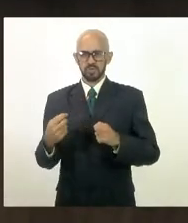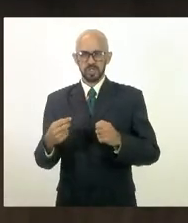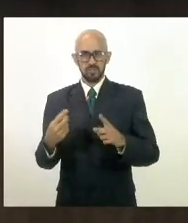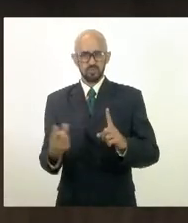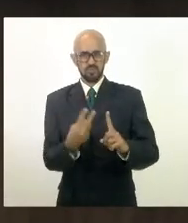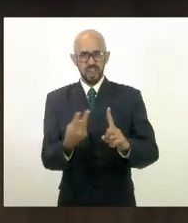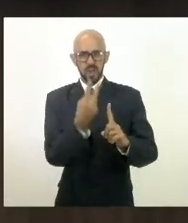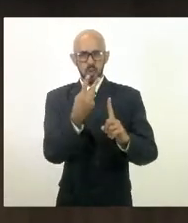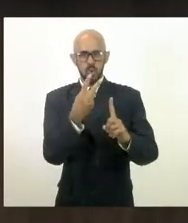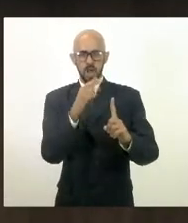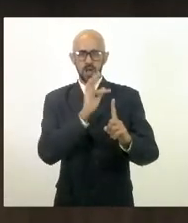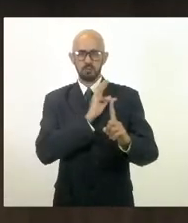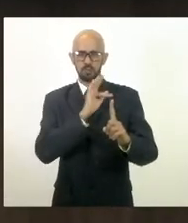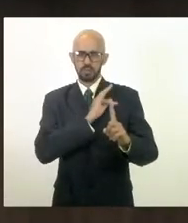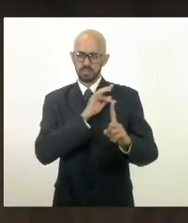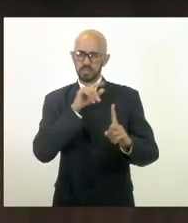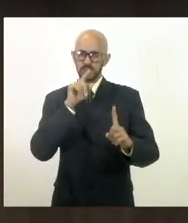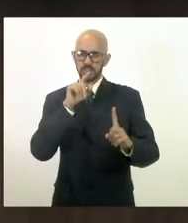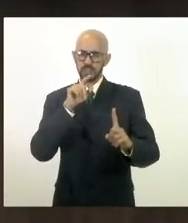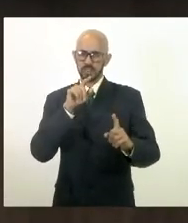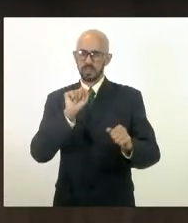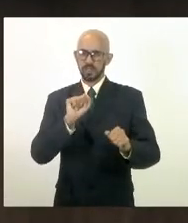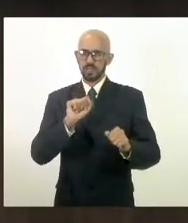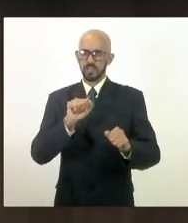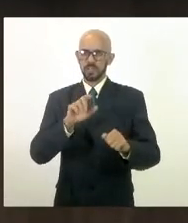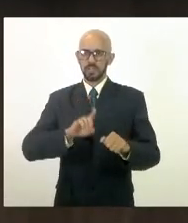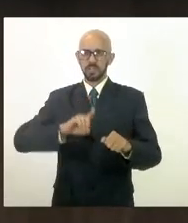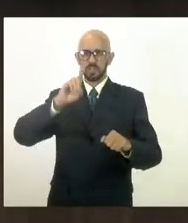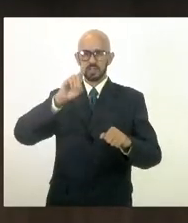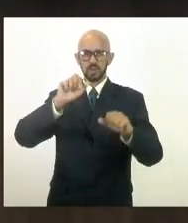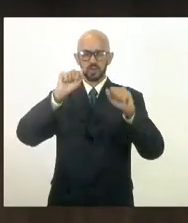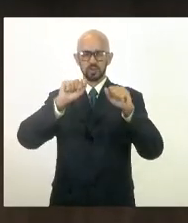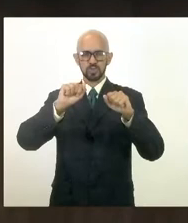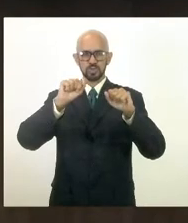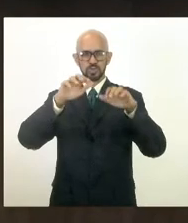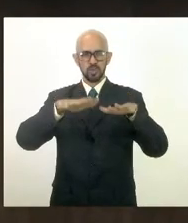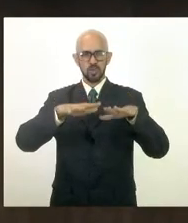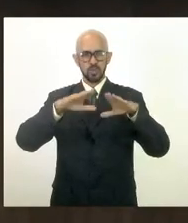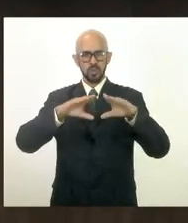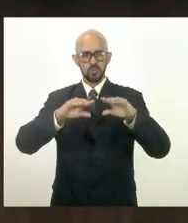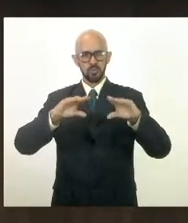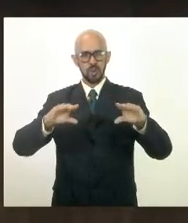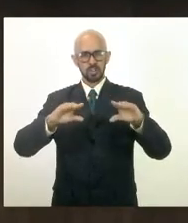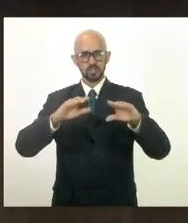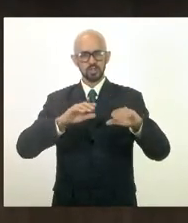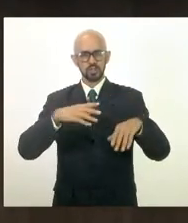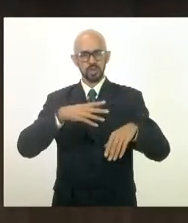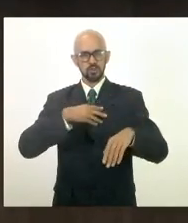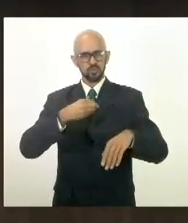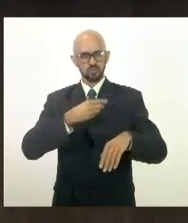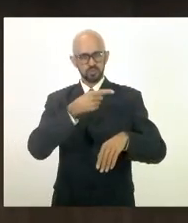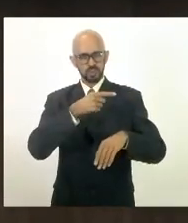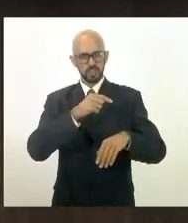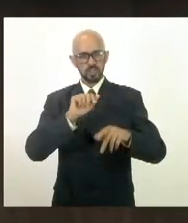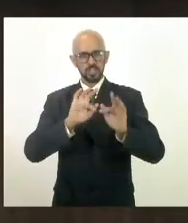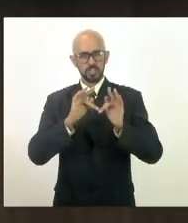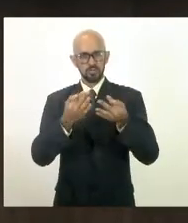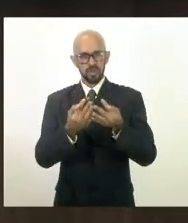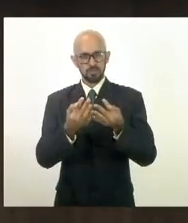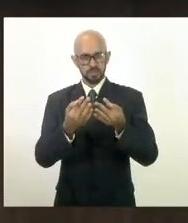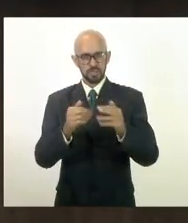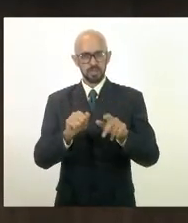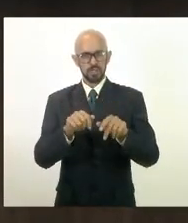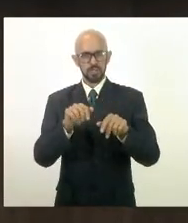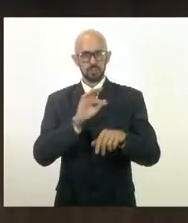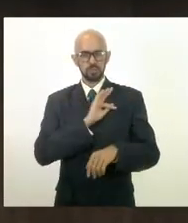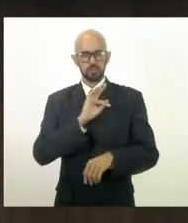nossos heróis e que realmente Deus venha confortar o coração daquela filha e de toda aquela família do